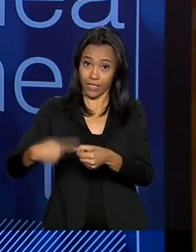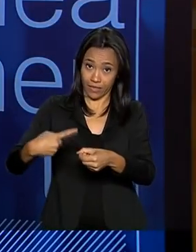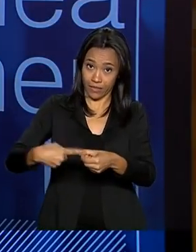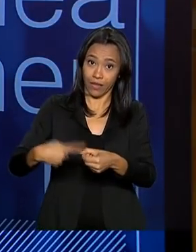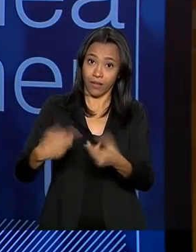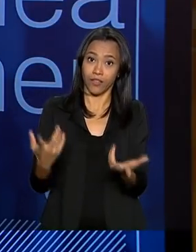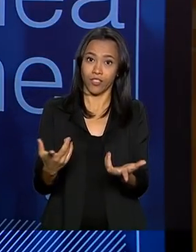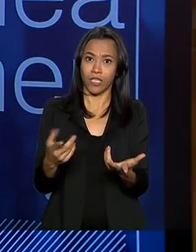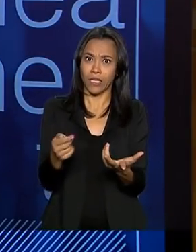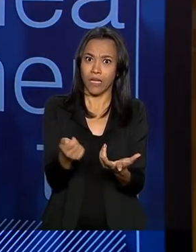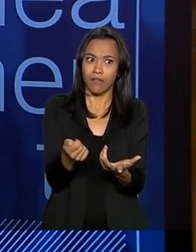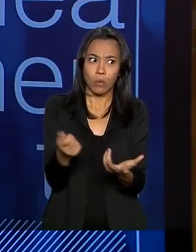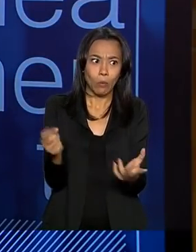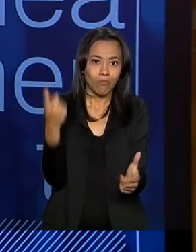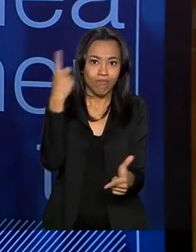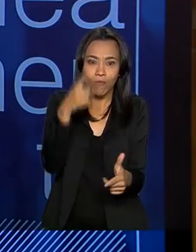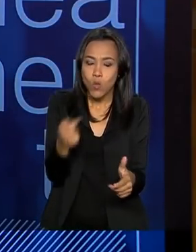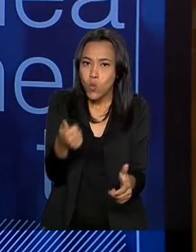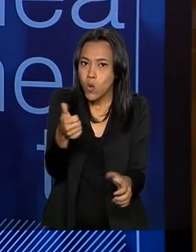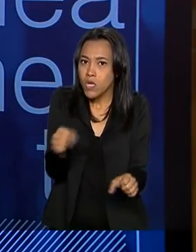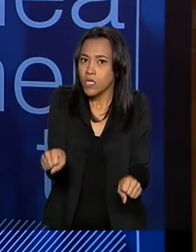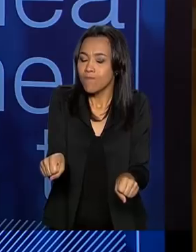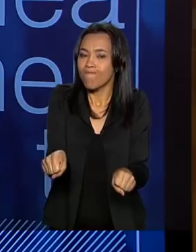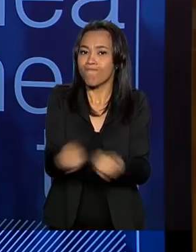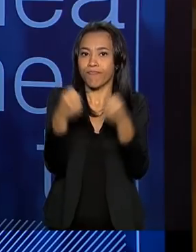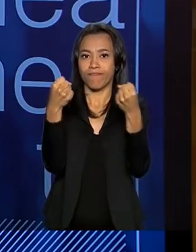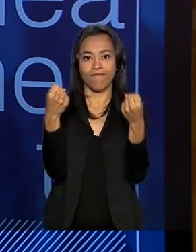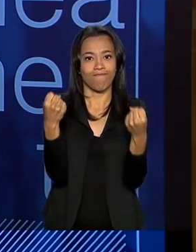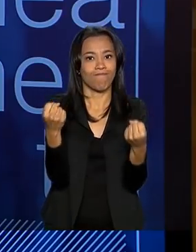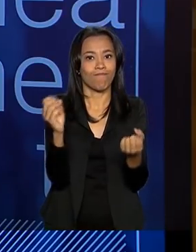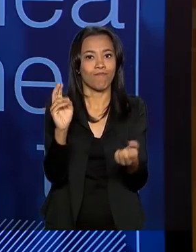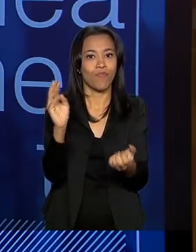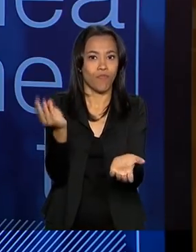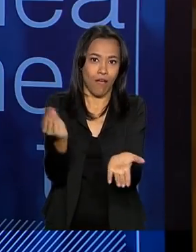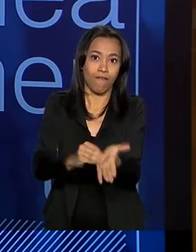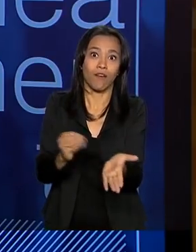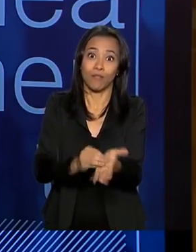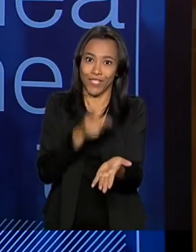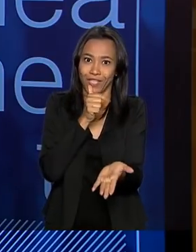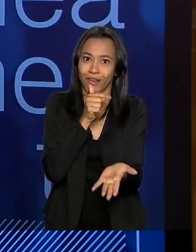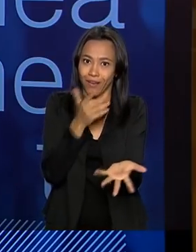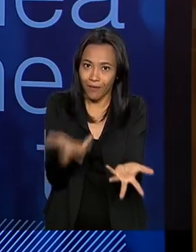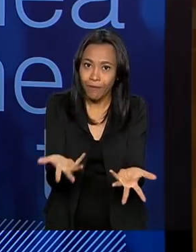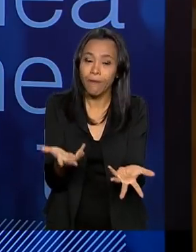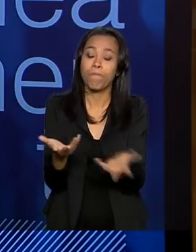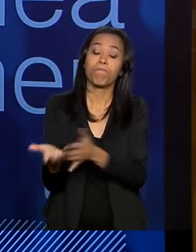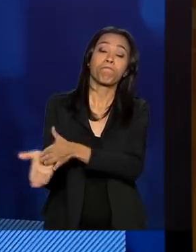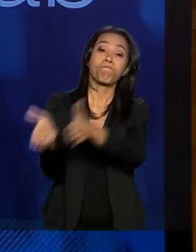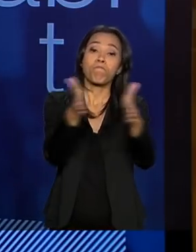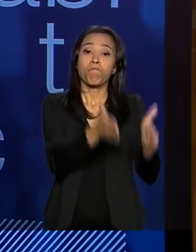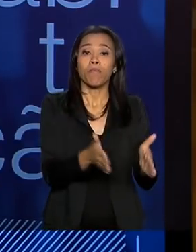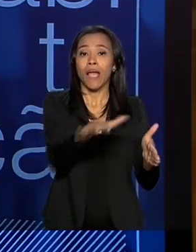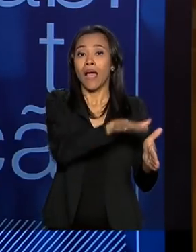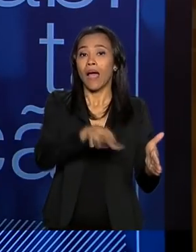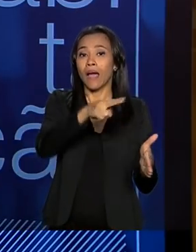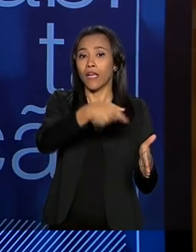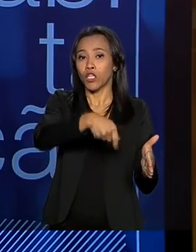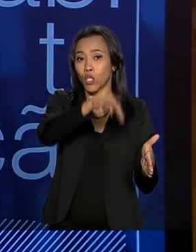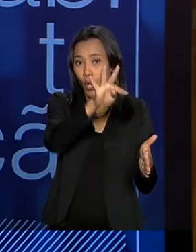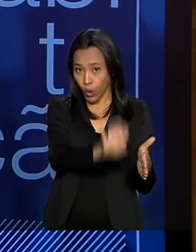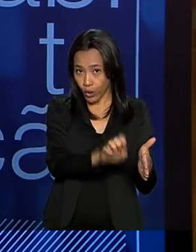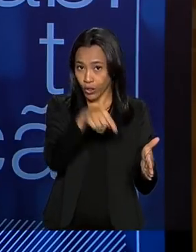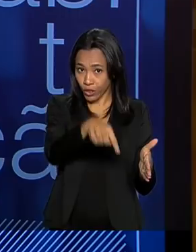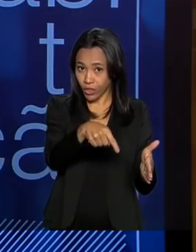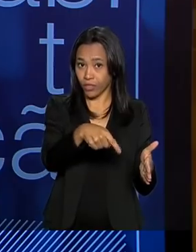de colapso hídrico no ano retrasado. Isso aconteceu. O eixo norte está em obras. O leste, no